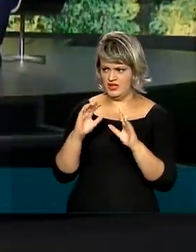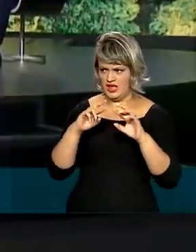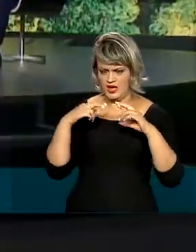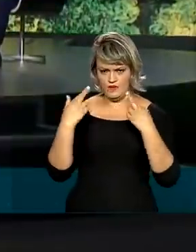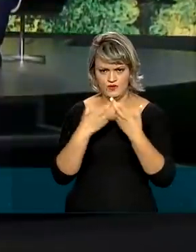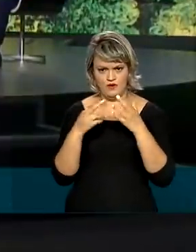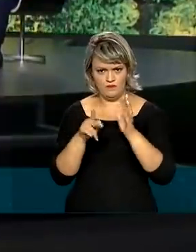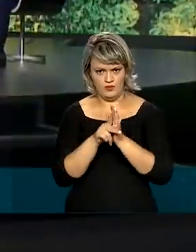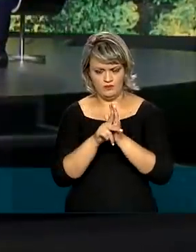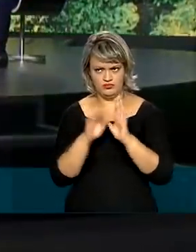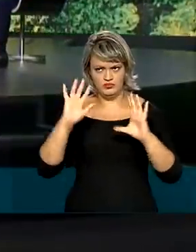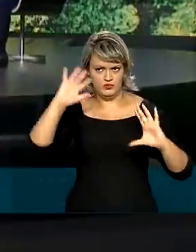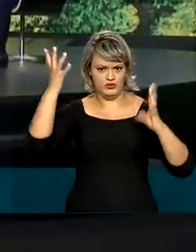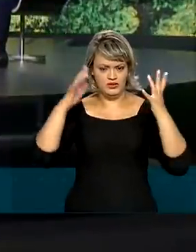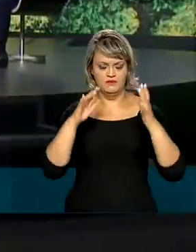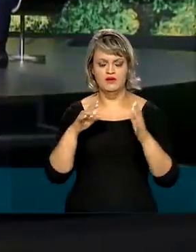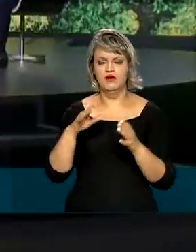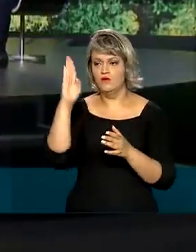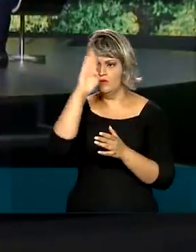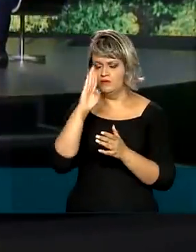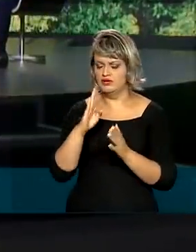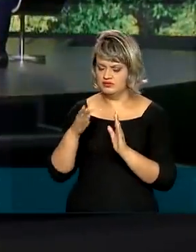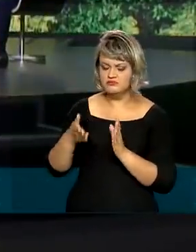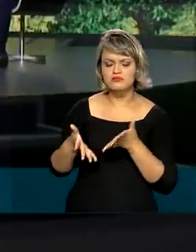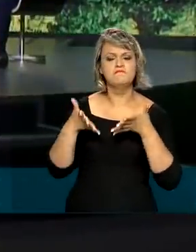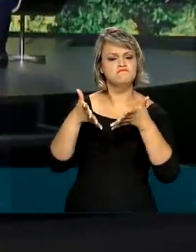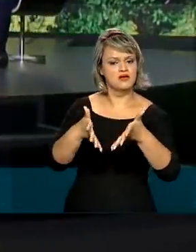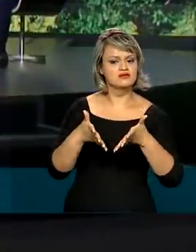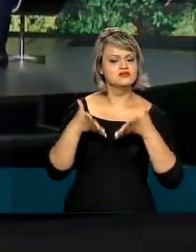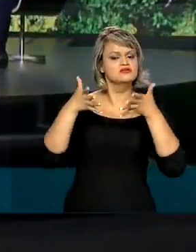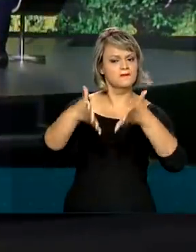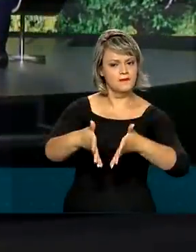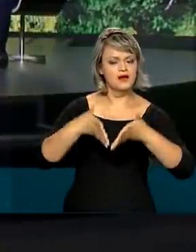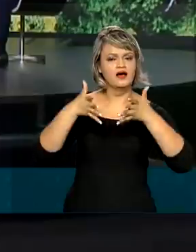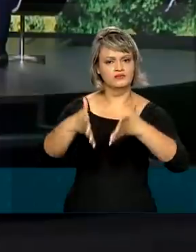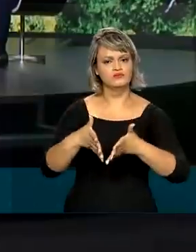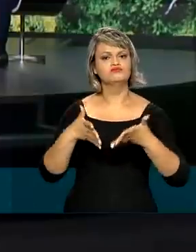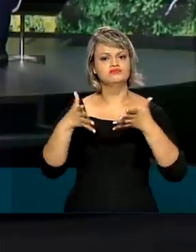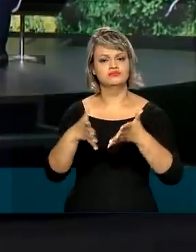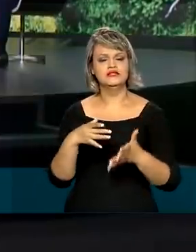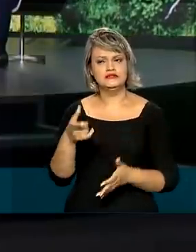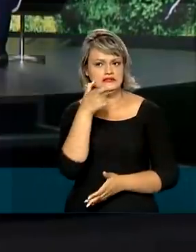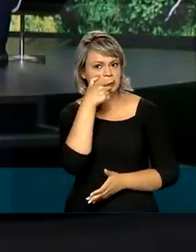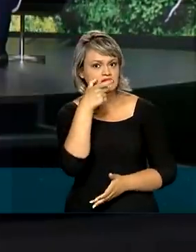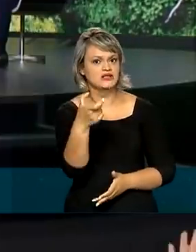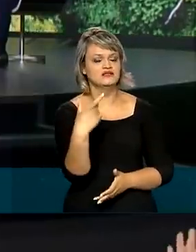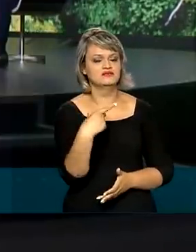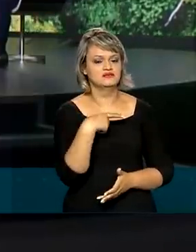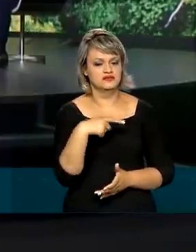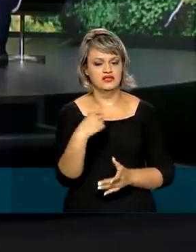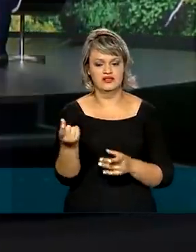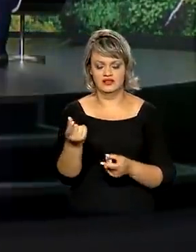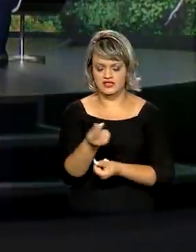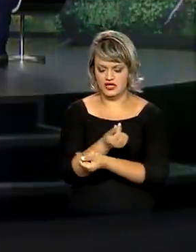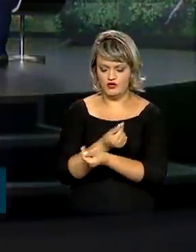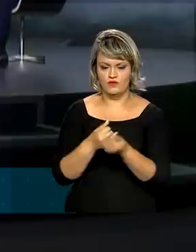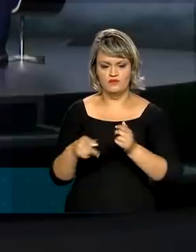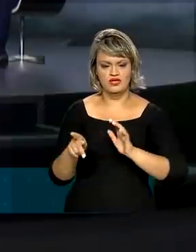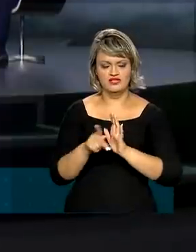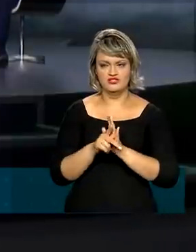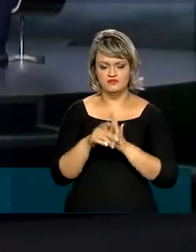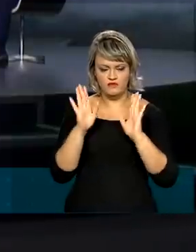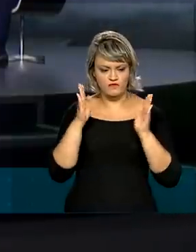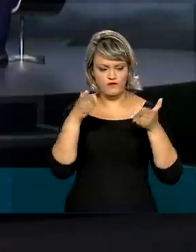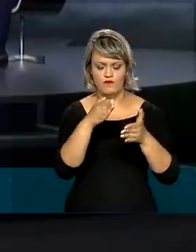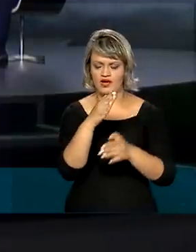está se colocando como protagonista nas negociações, está mostrando mais ambição em relação a essa nova economia verde, porque